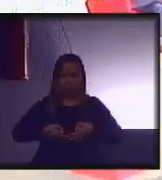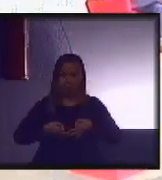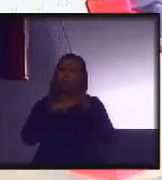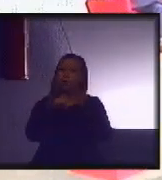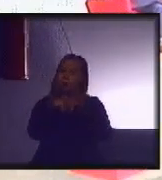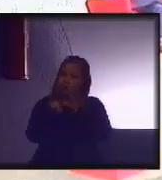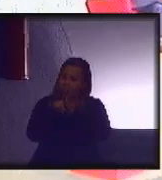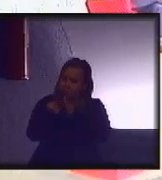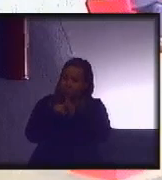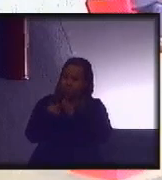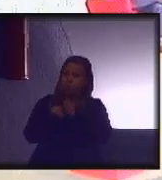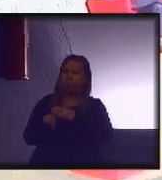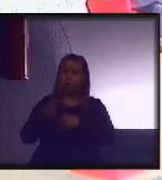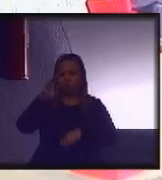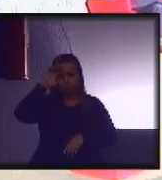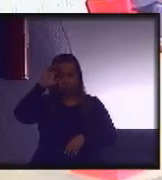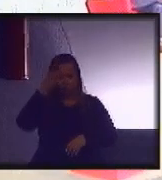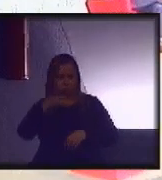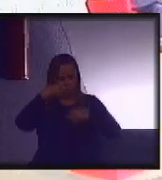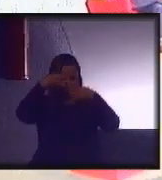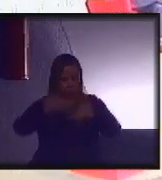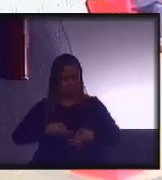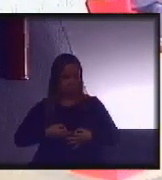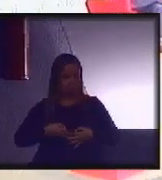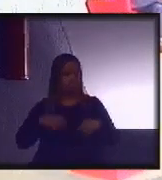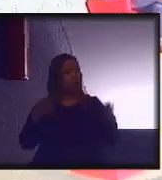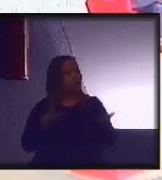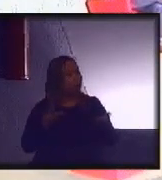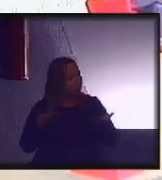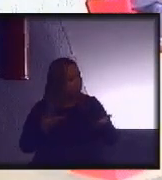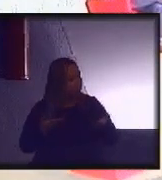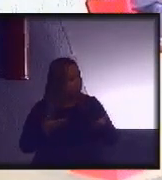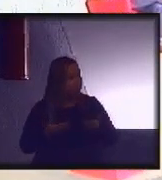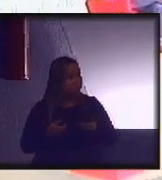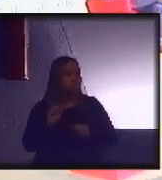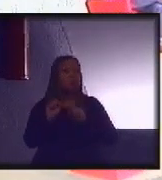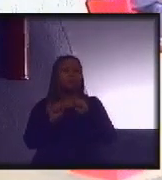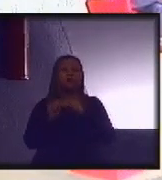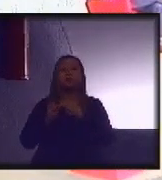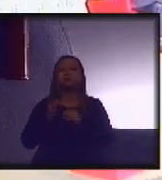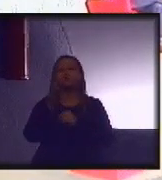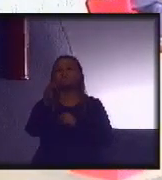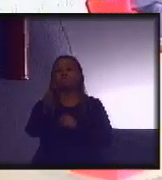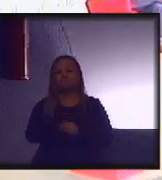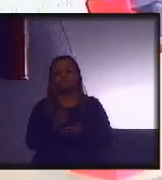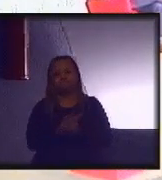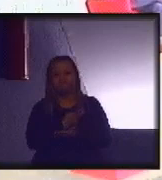perguntas, tomando as decisões corretas hoje, daquilo que vai acontecer no futuro.